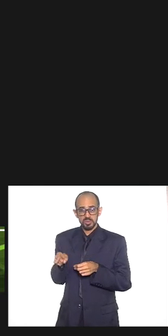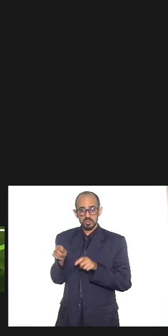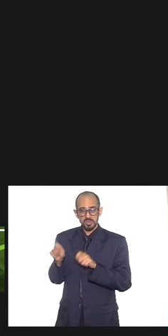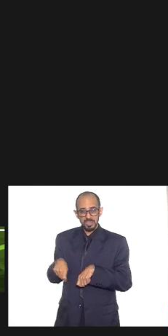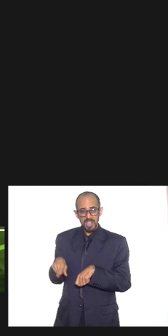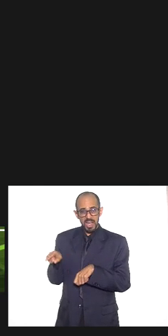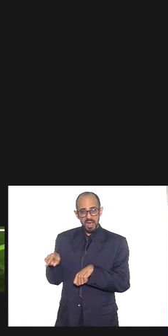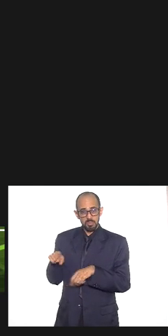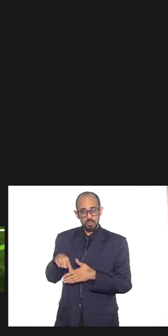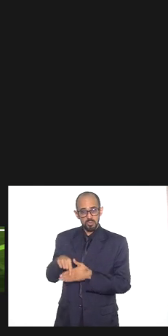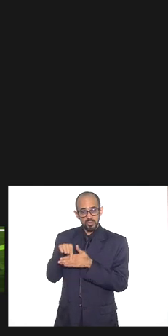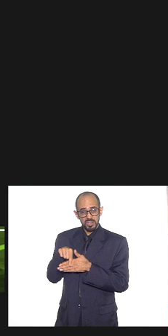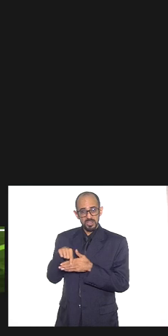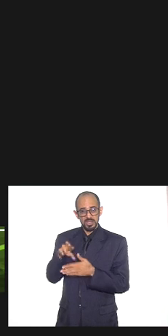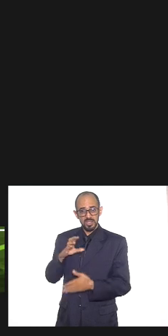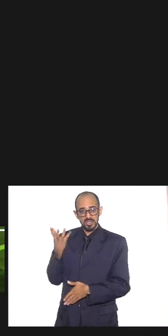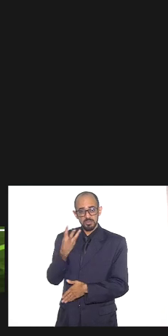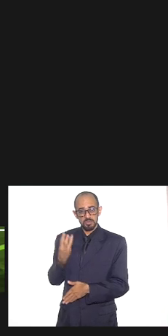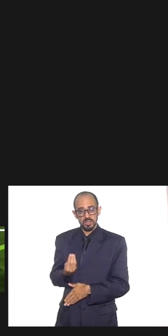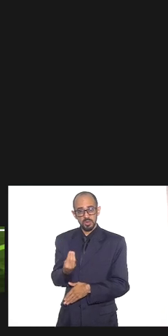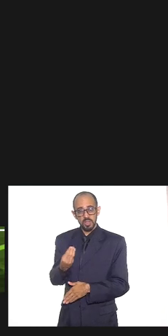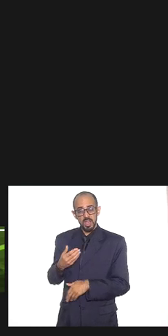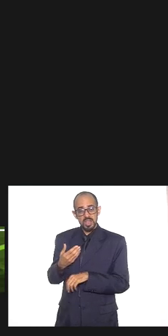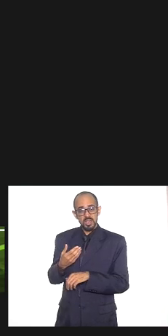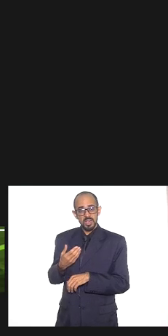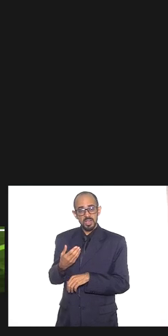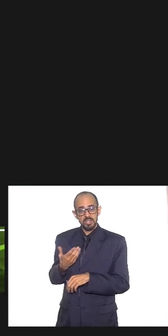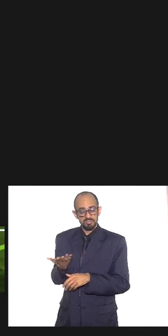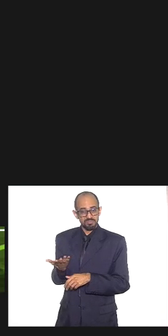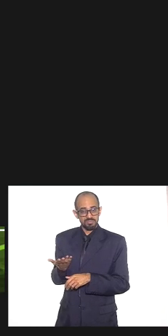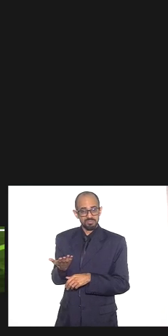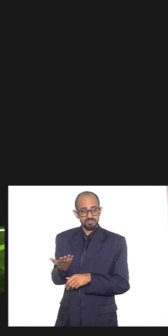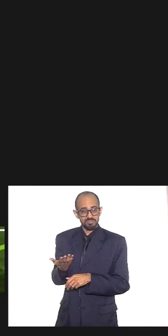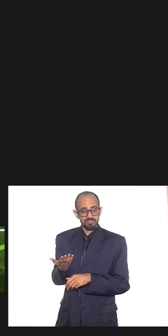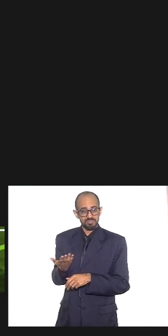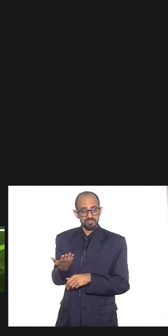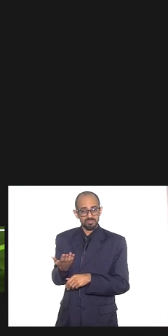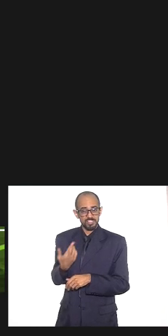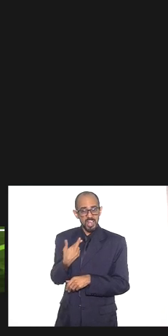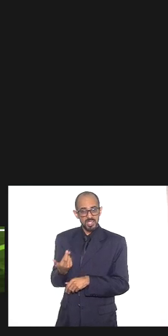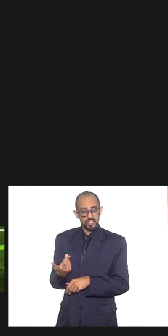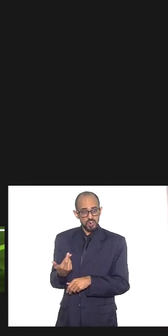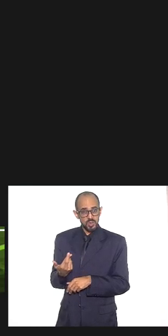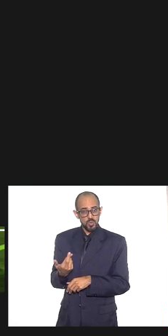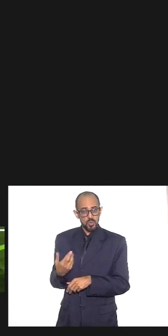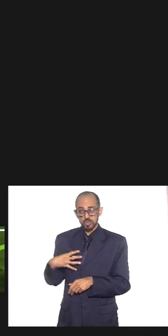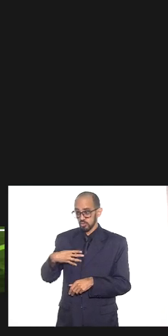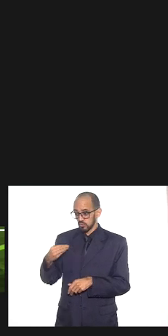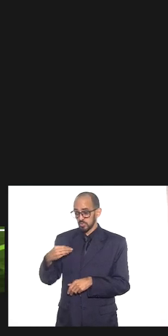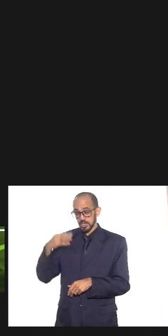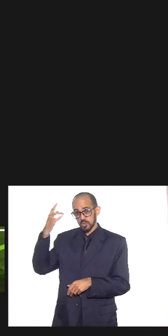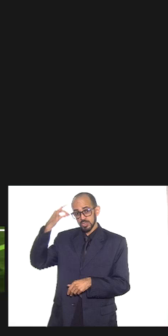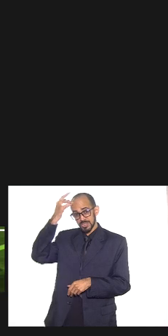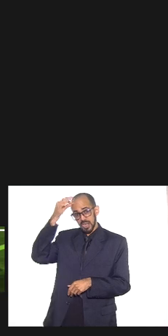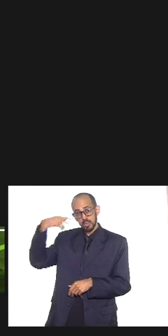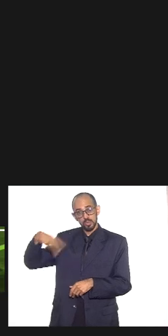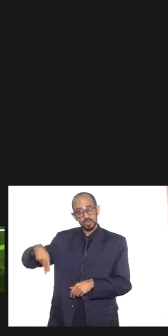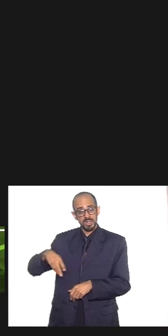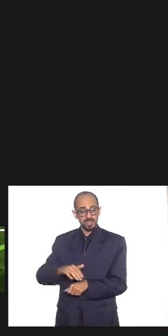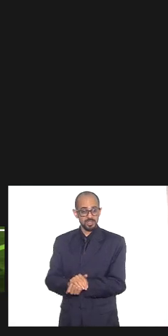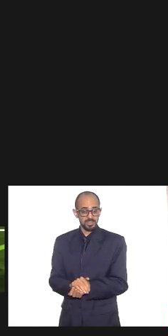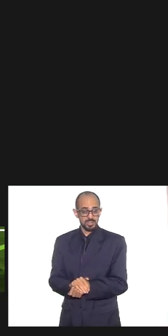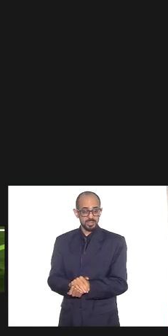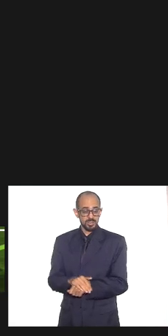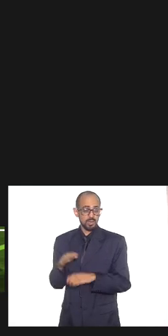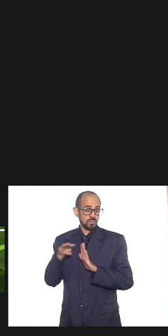espiritual como é que ele pratica a fé dele e os filhos de santo o programa não foi feito pensando